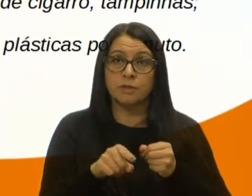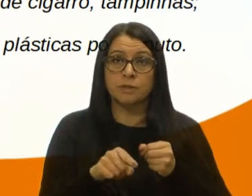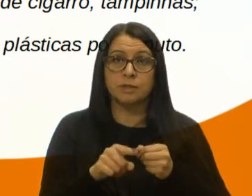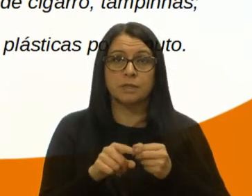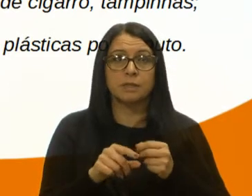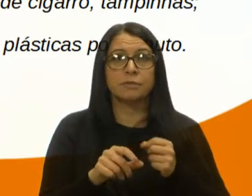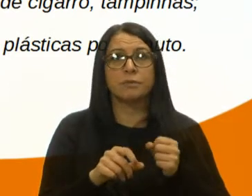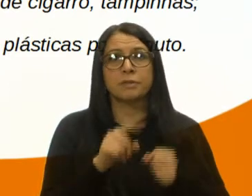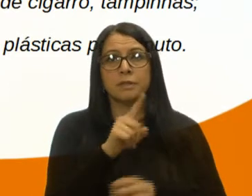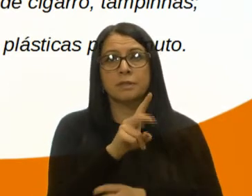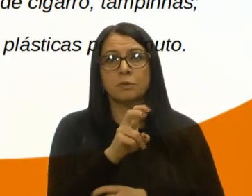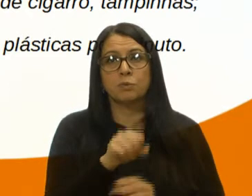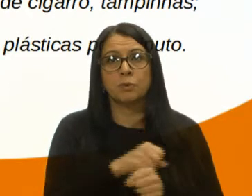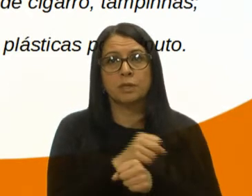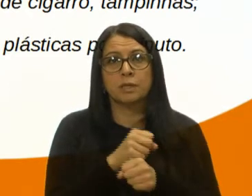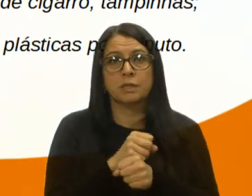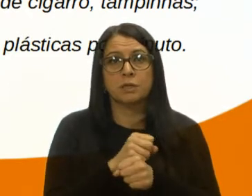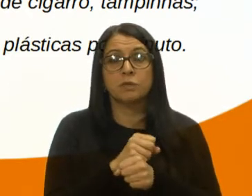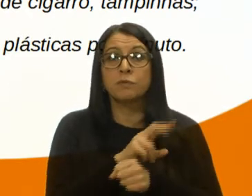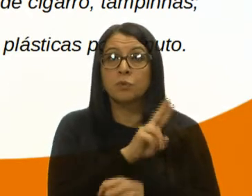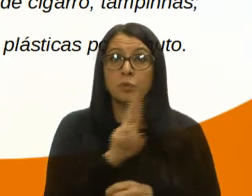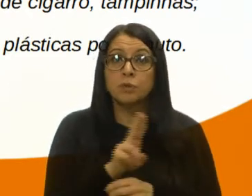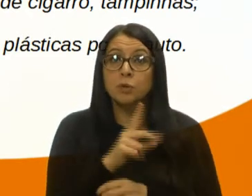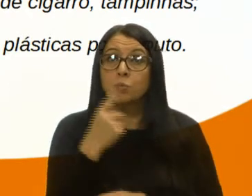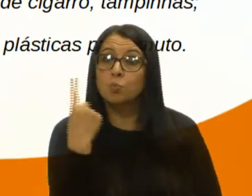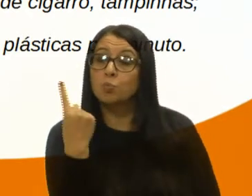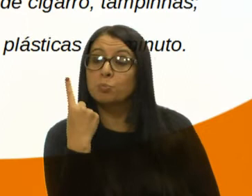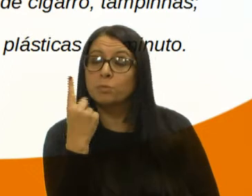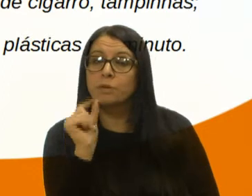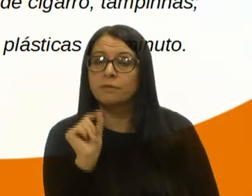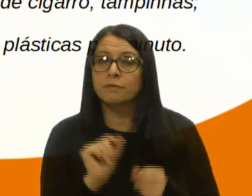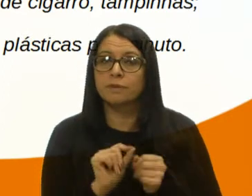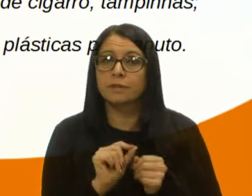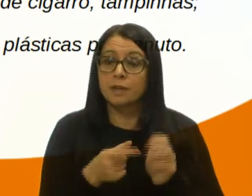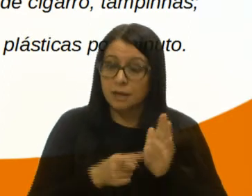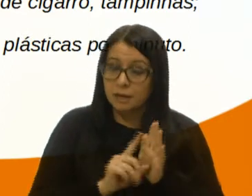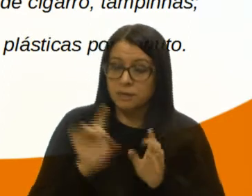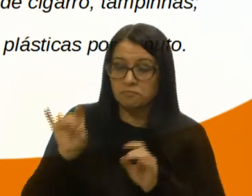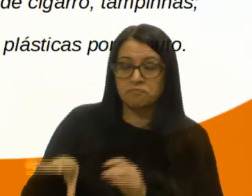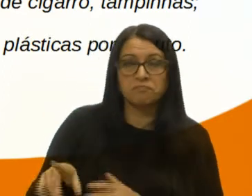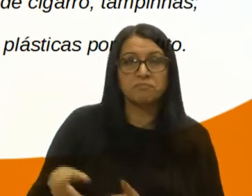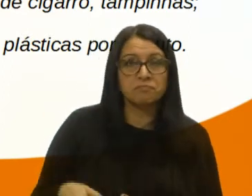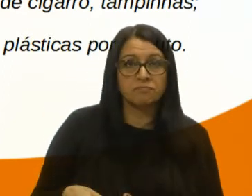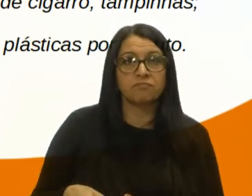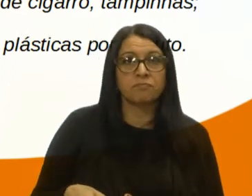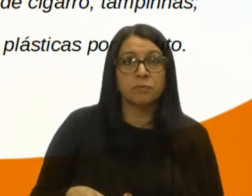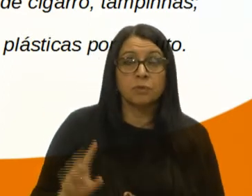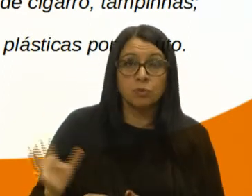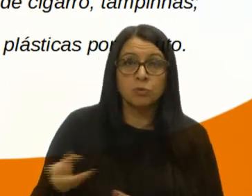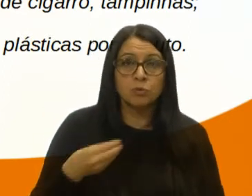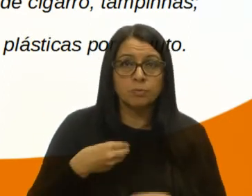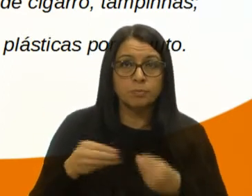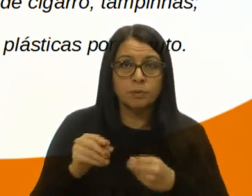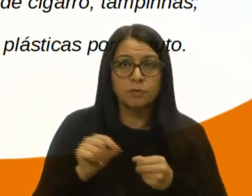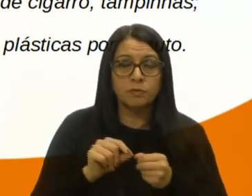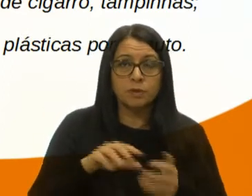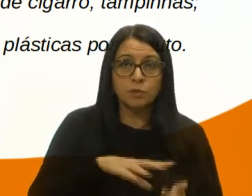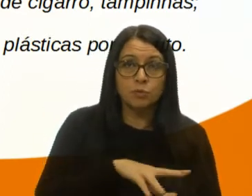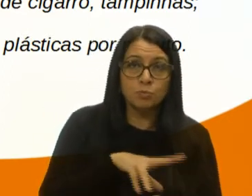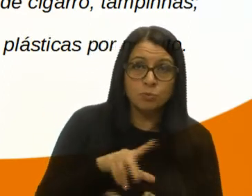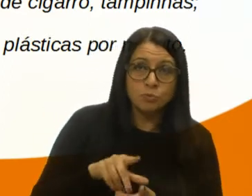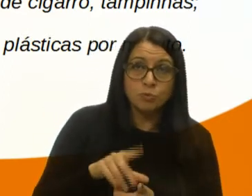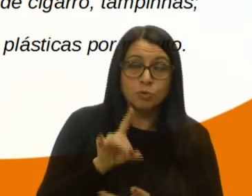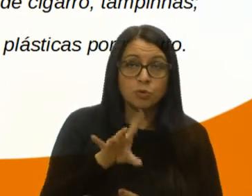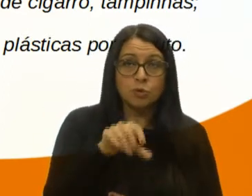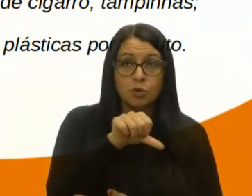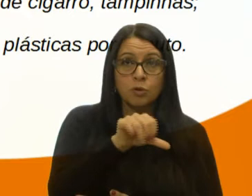durante 150 anos foi usado uma única vez, antes do seu descarte. De todo o plástico produzido no mundo,